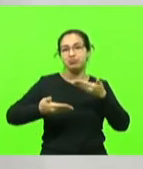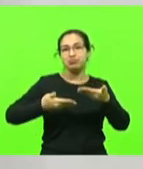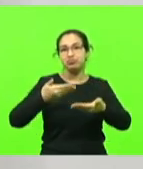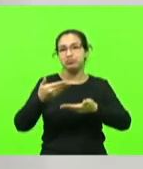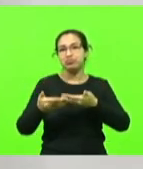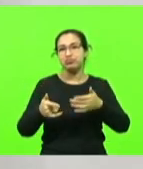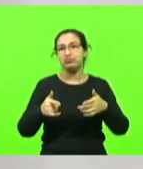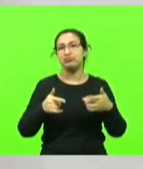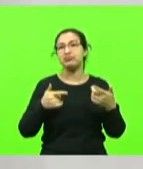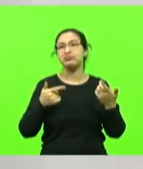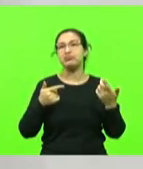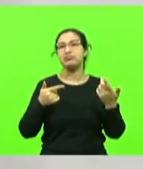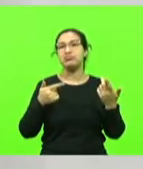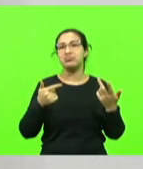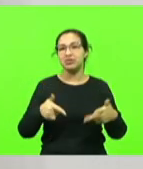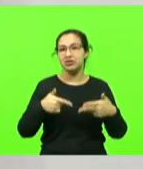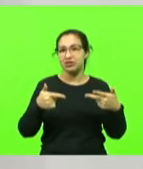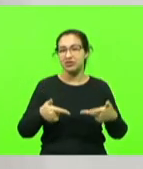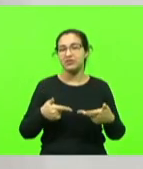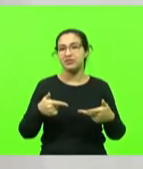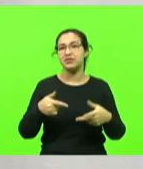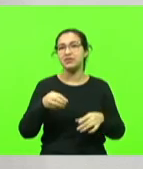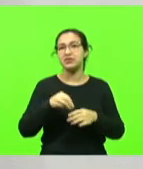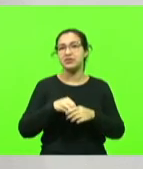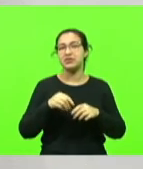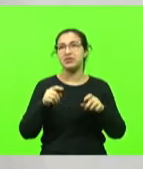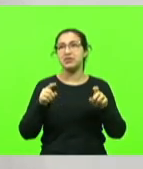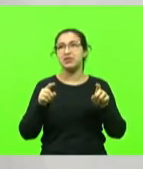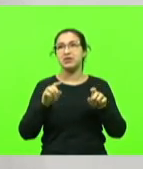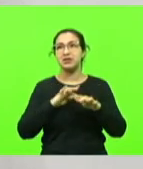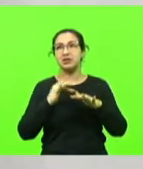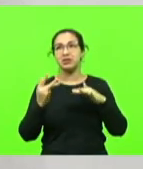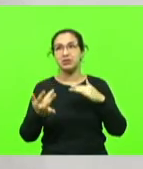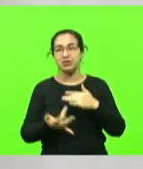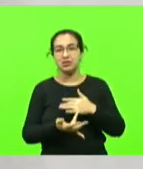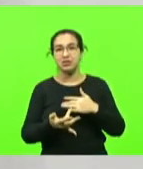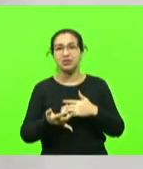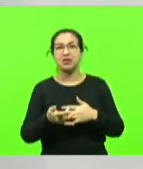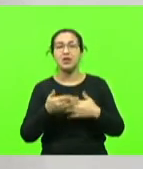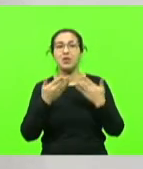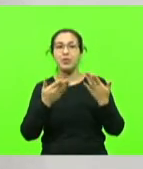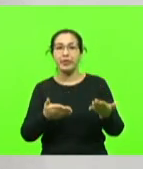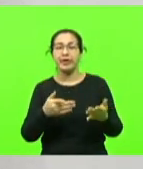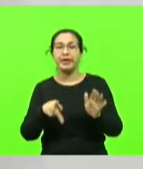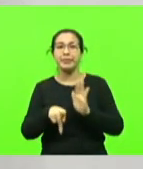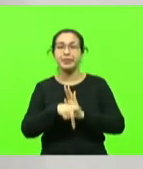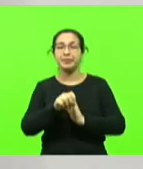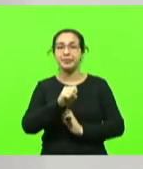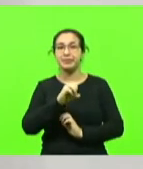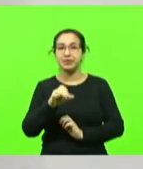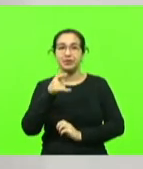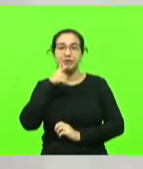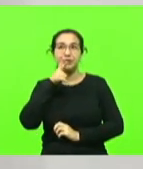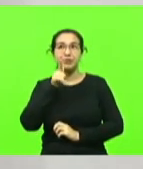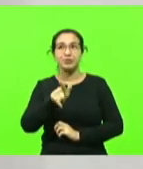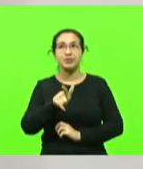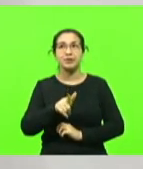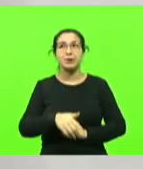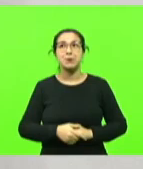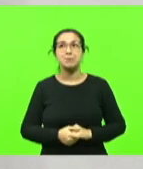redes sociais, através da nossa torcida, para que um catarinense levasse esse título. Então, fica ali